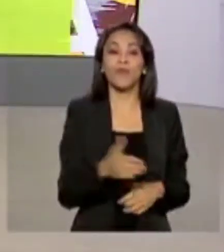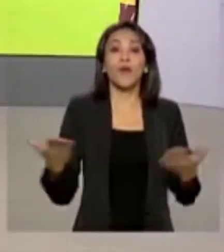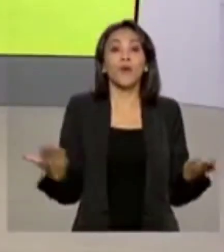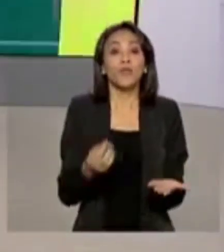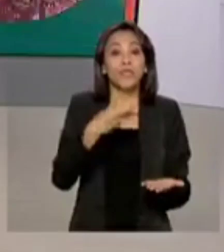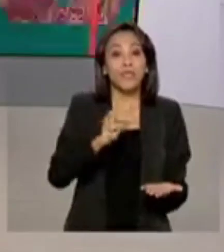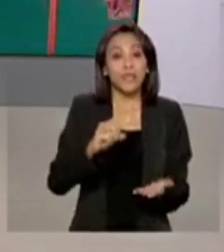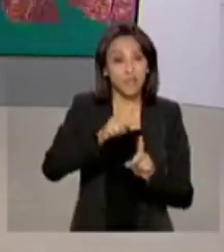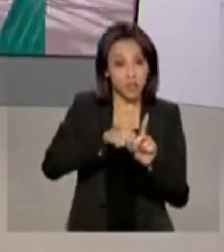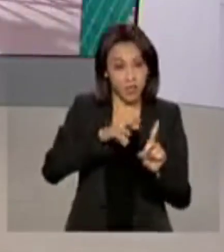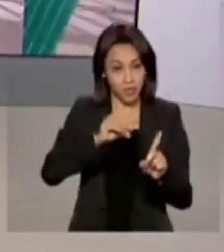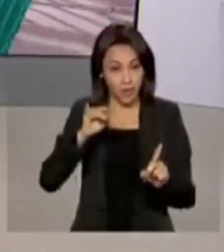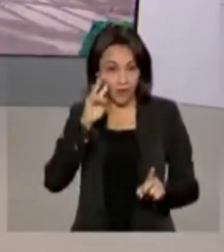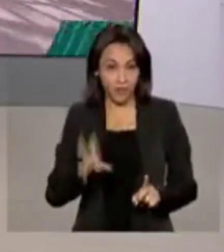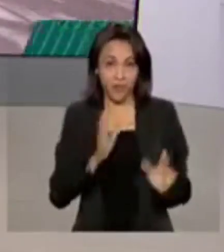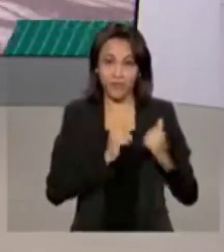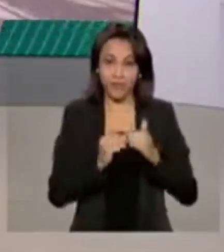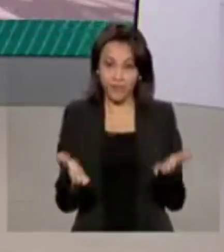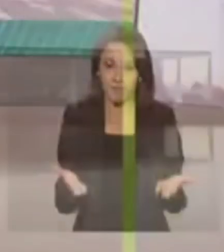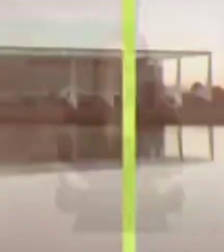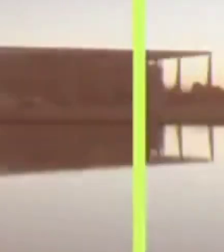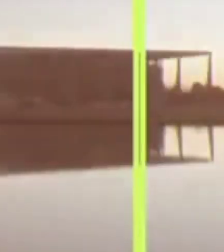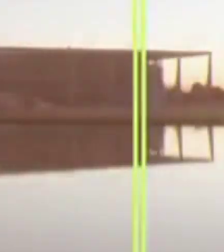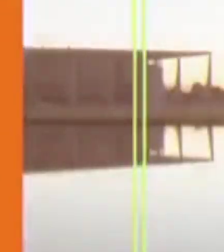de maio, o Brasil em Dia já está no ar.